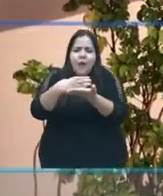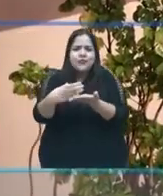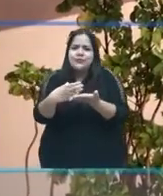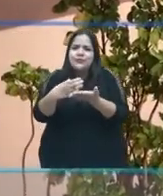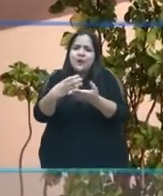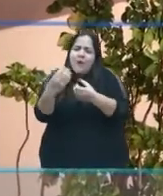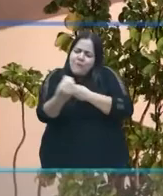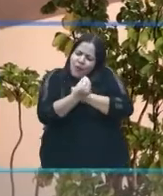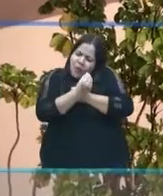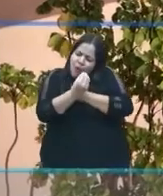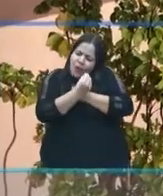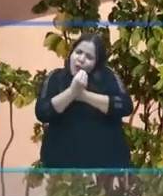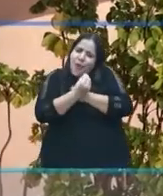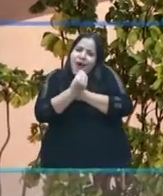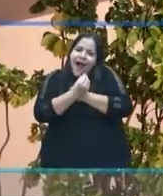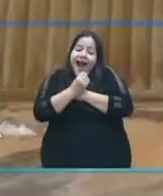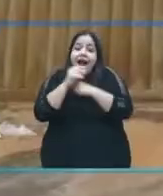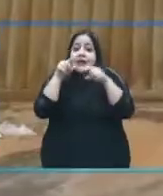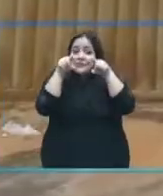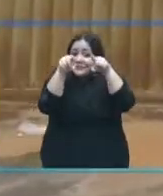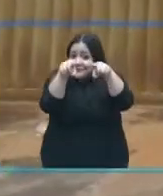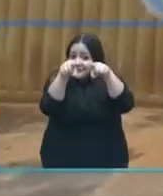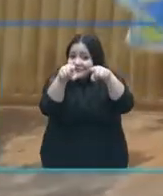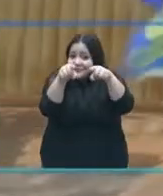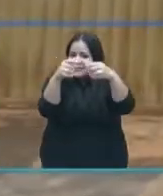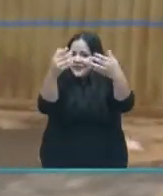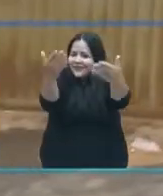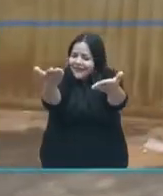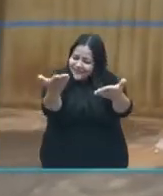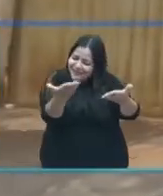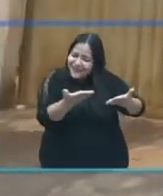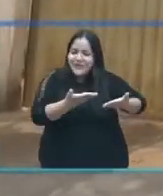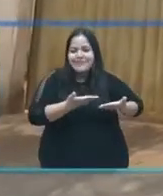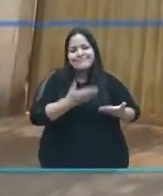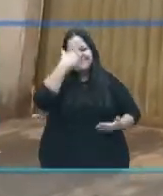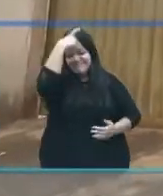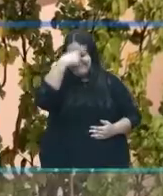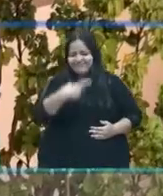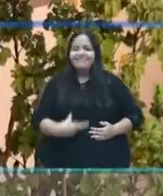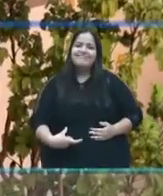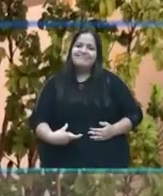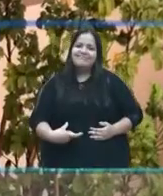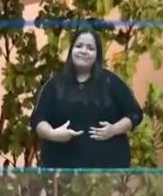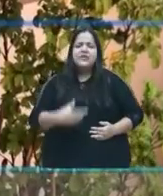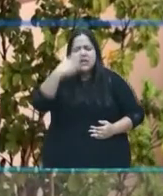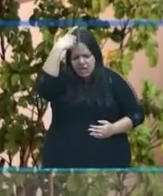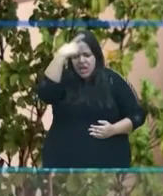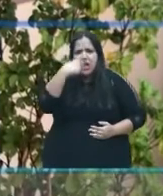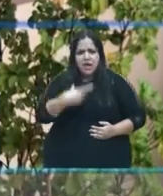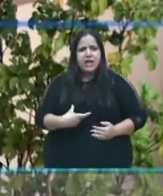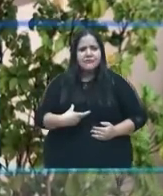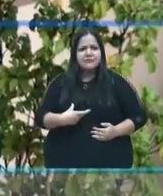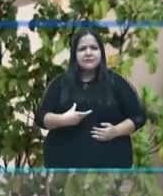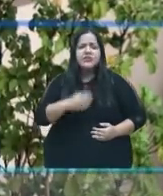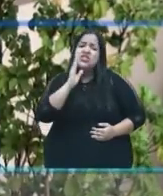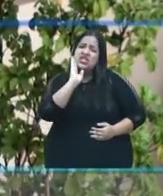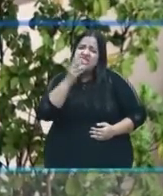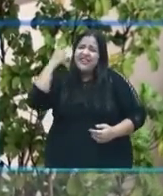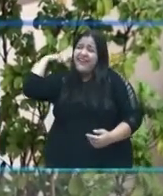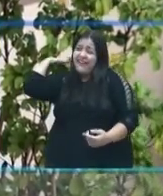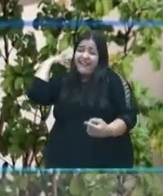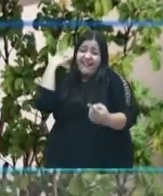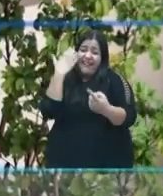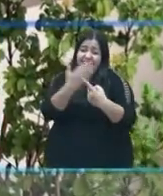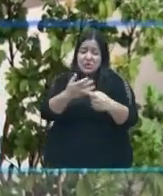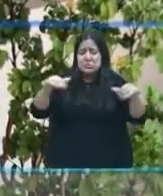carinho que você está me recebendo. Eu, que já sofri muito,